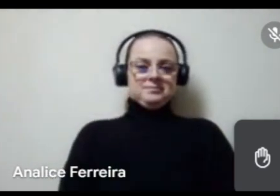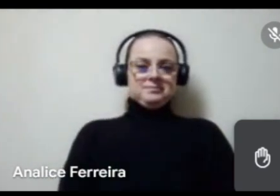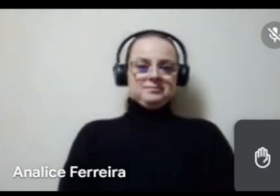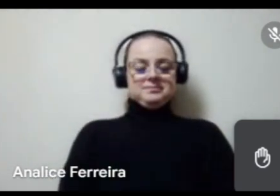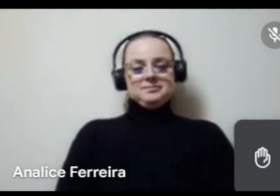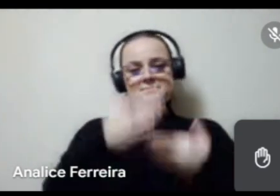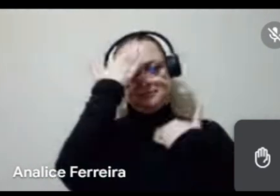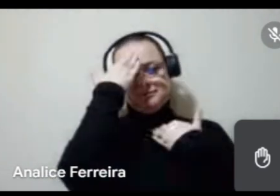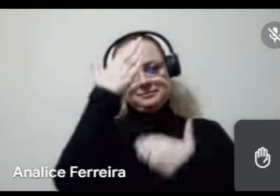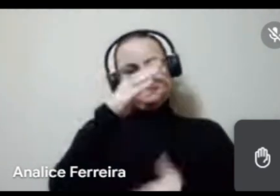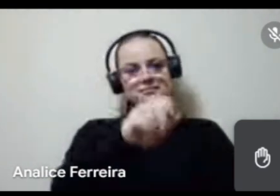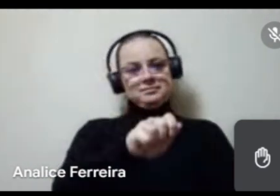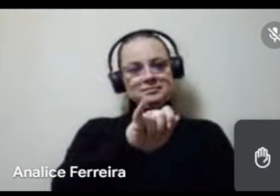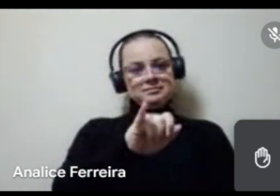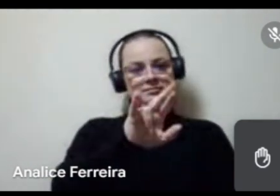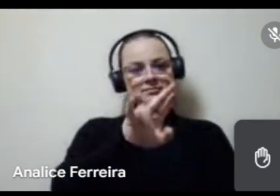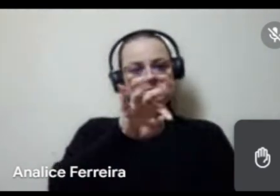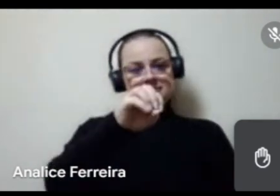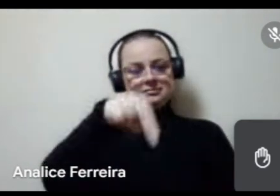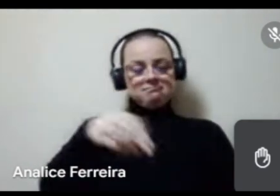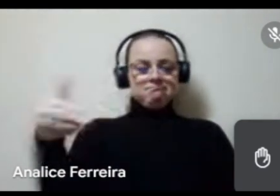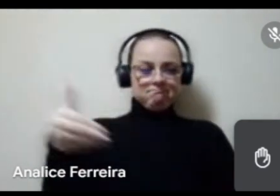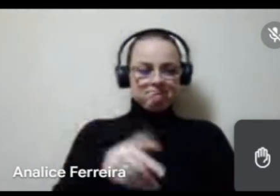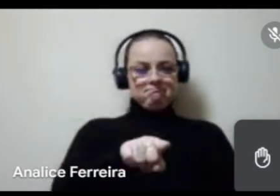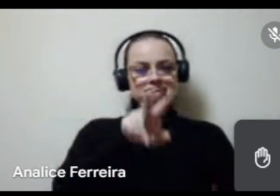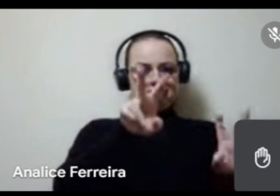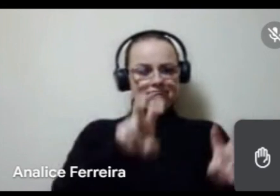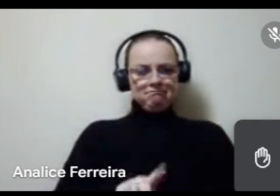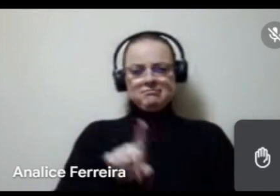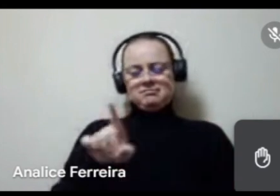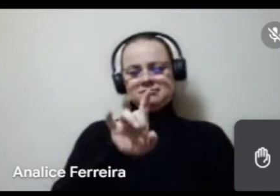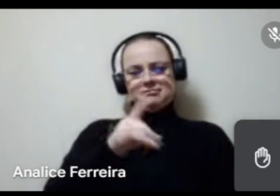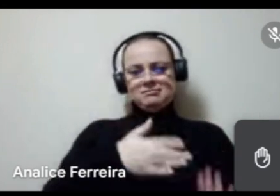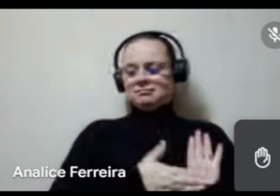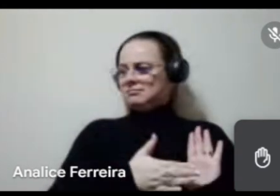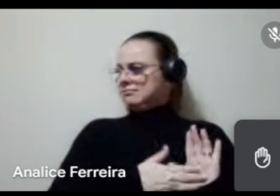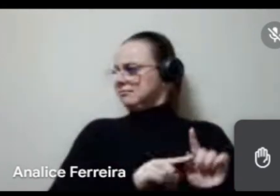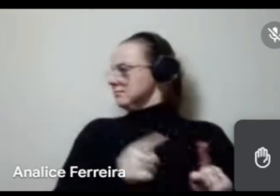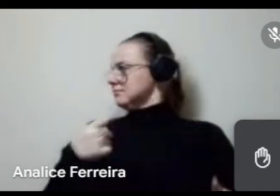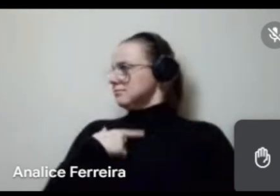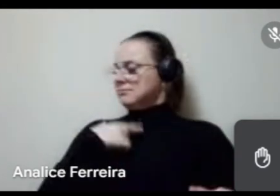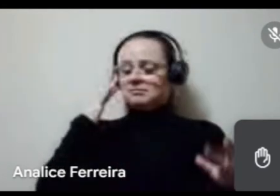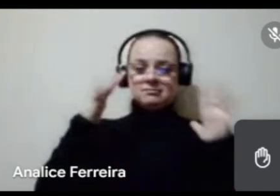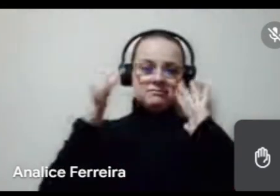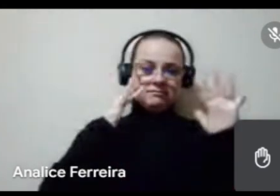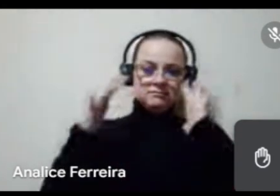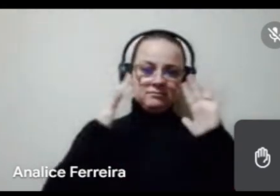Obrigado, Ayrton, eu acho que o Ayrton traz aqui não só uma proposição, mas também uma reflexão, não é?